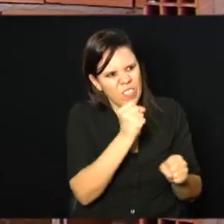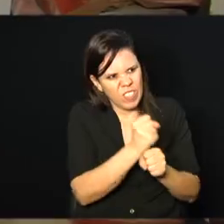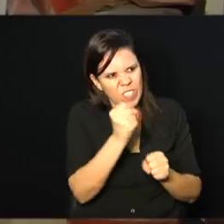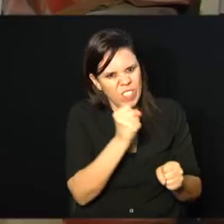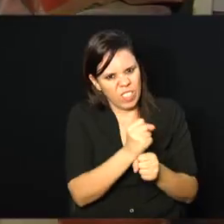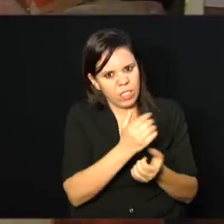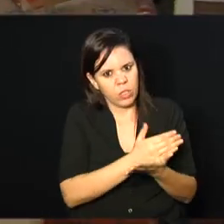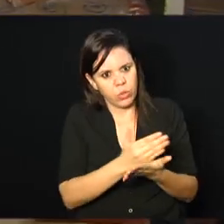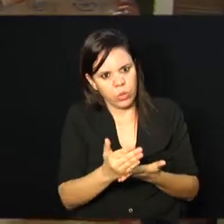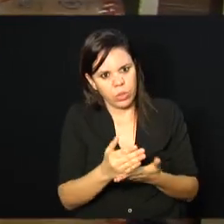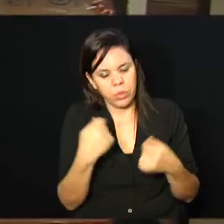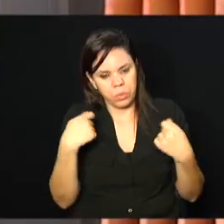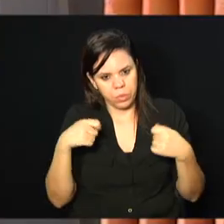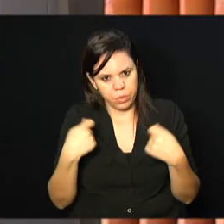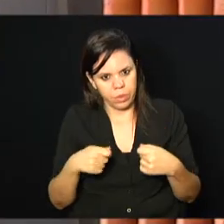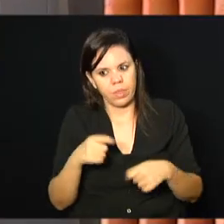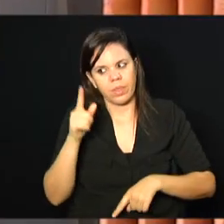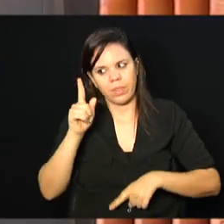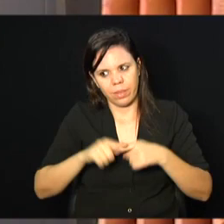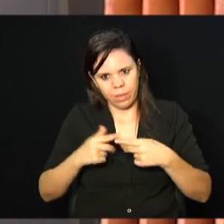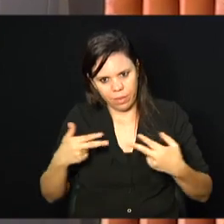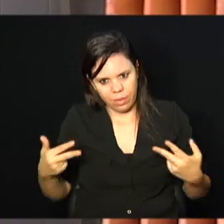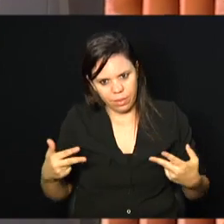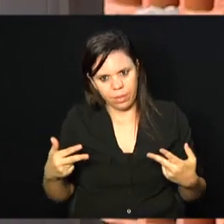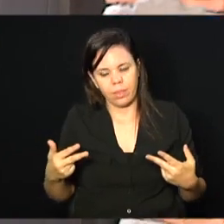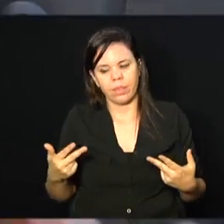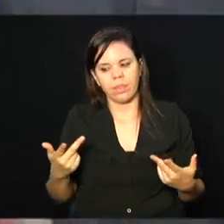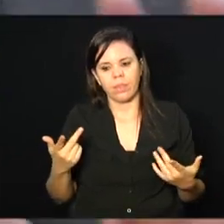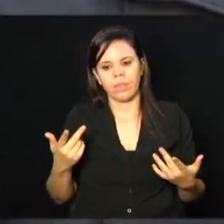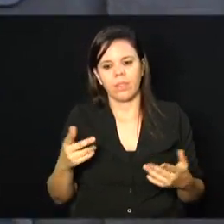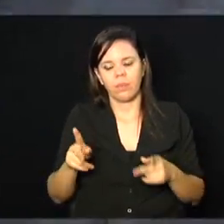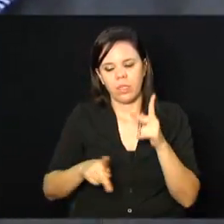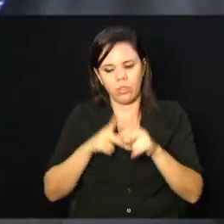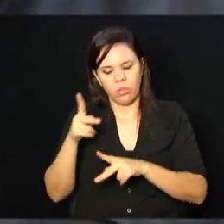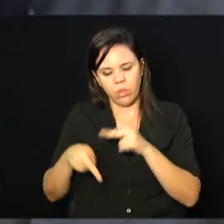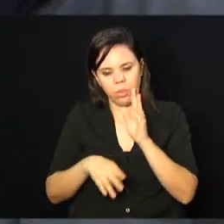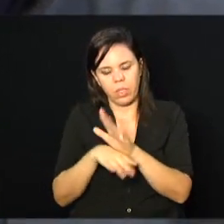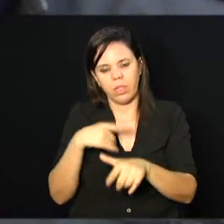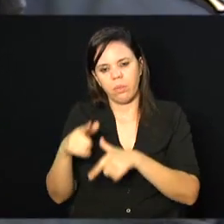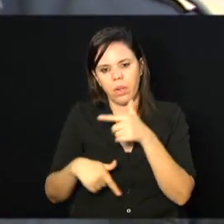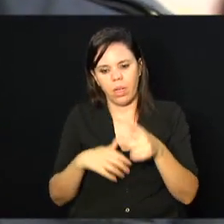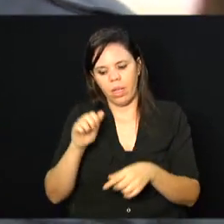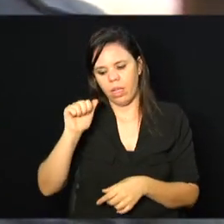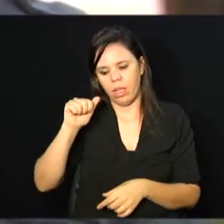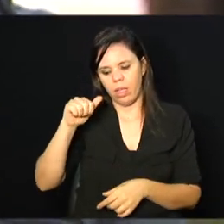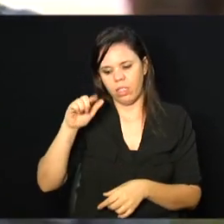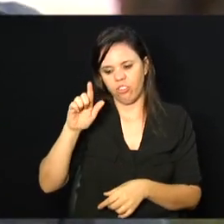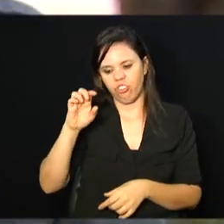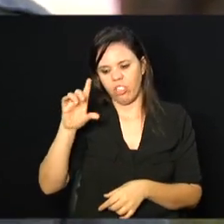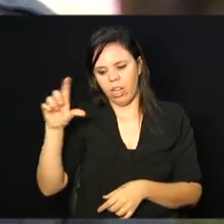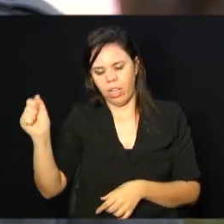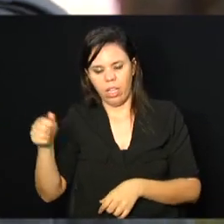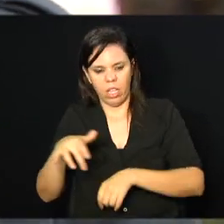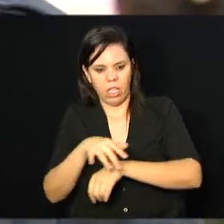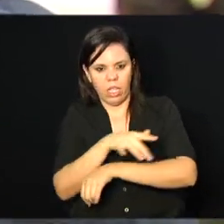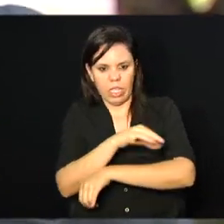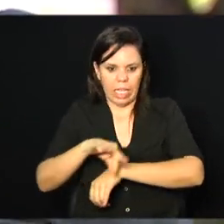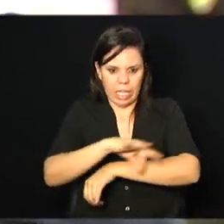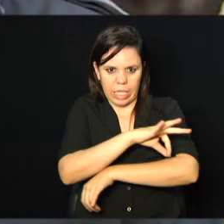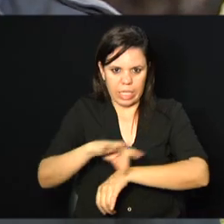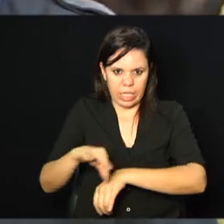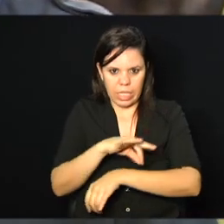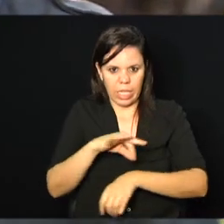começou, mas precisa de material e mão de obra. A Angélica é arquiteta e doou conhecimento.